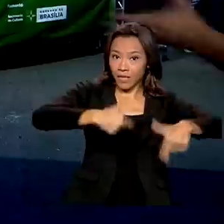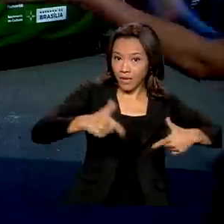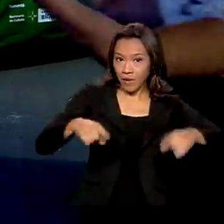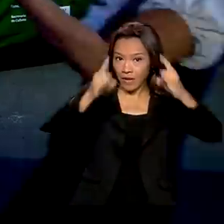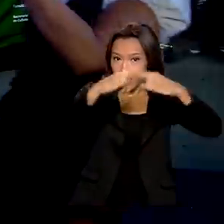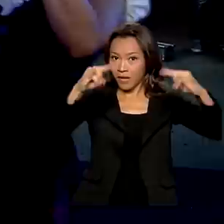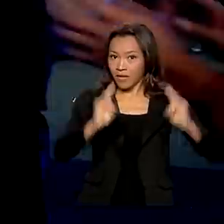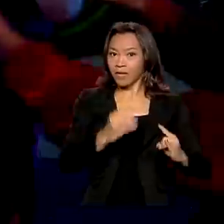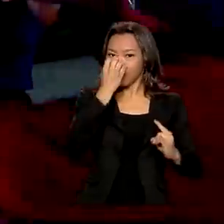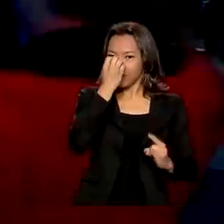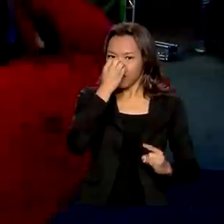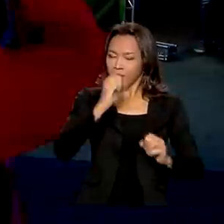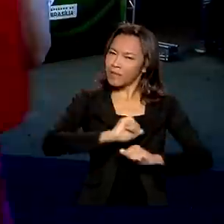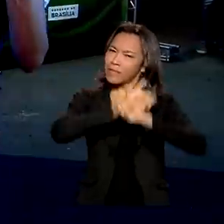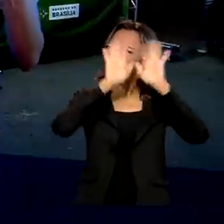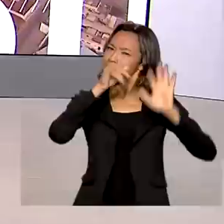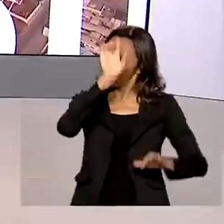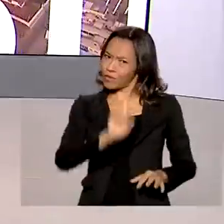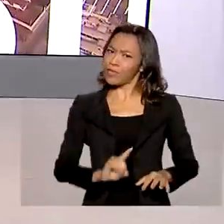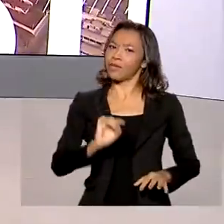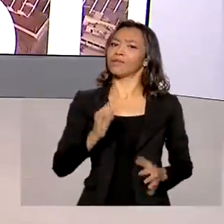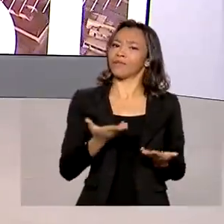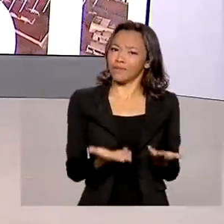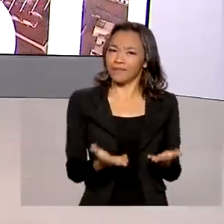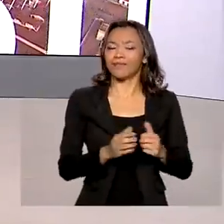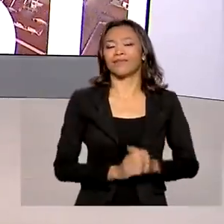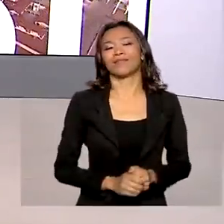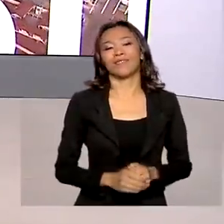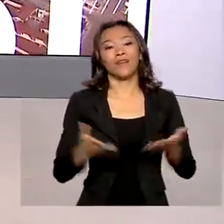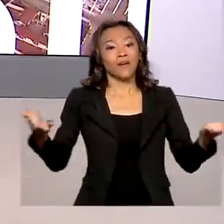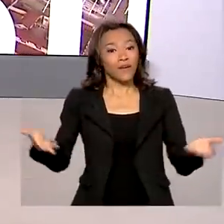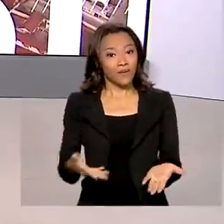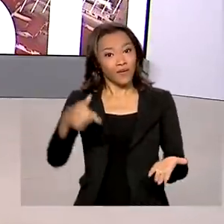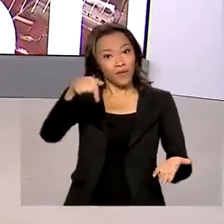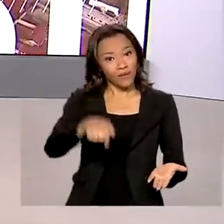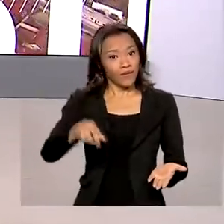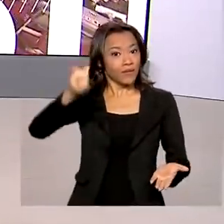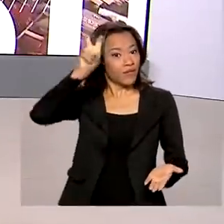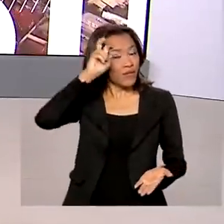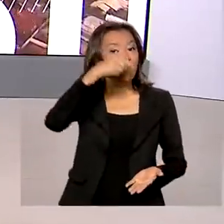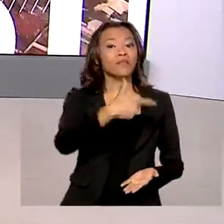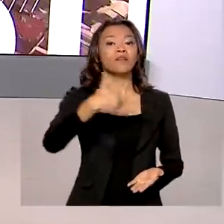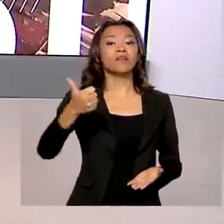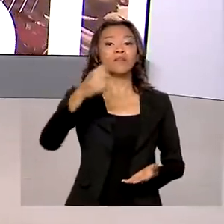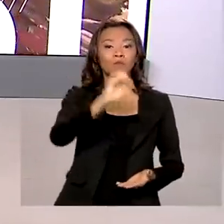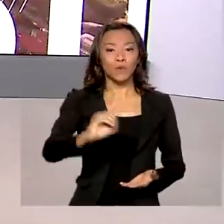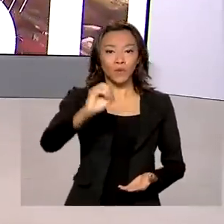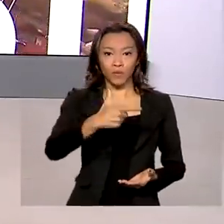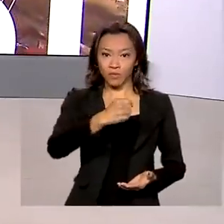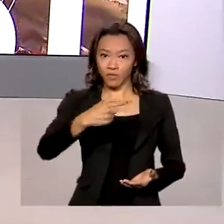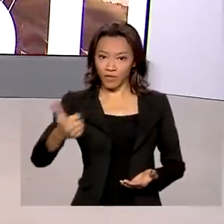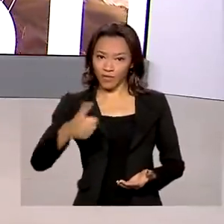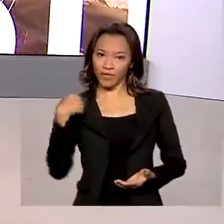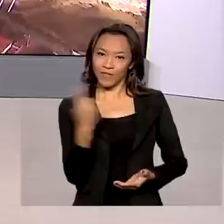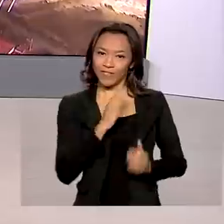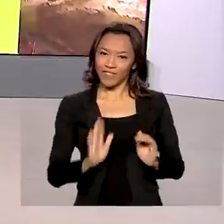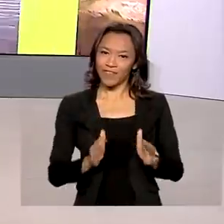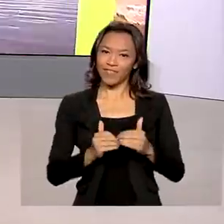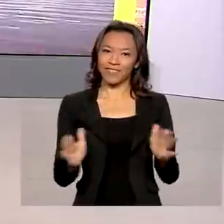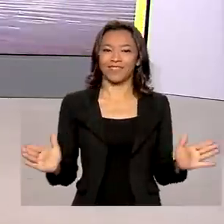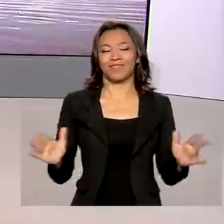direitos de quem trabalha nesse setor. A edição desta quinta-feira, 21 de outubro de 2021, está